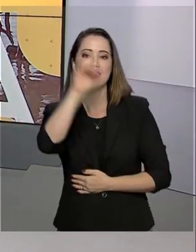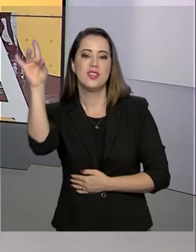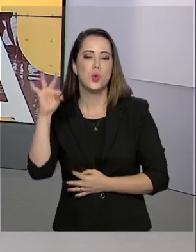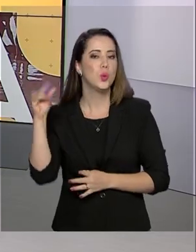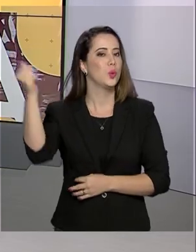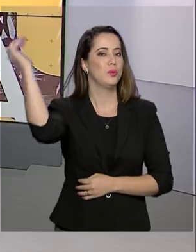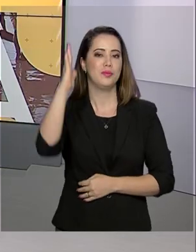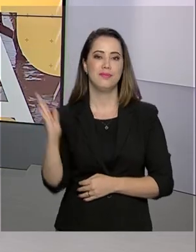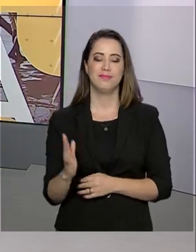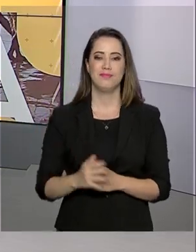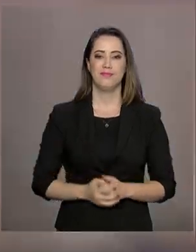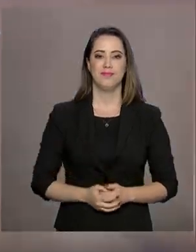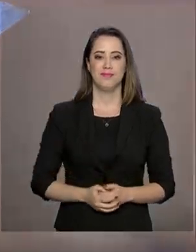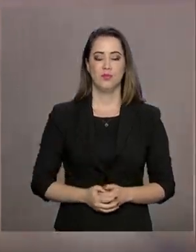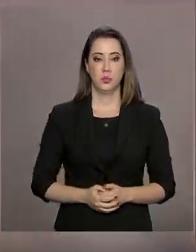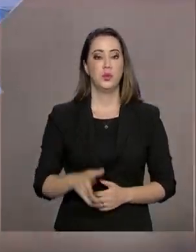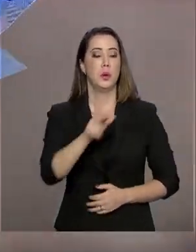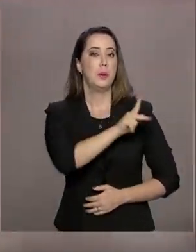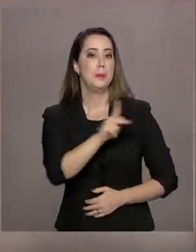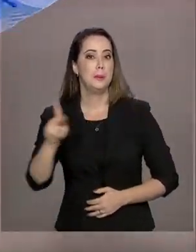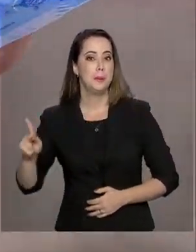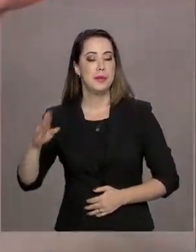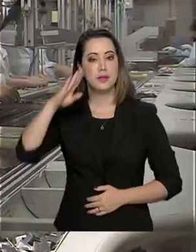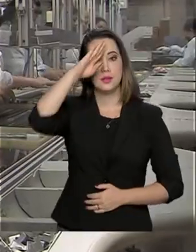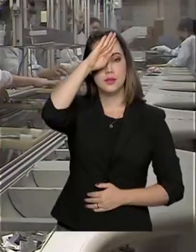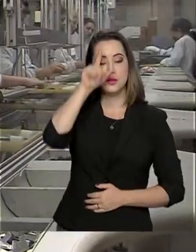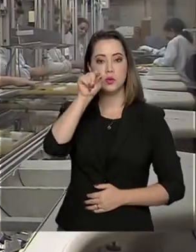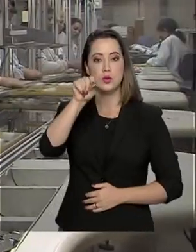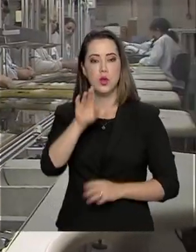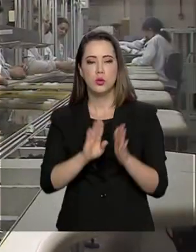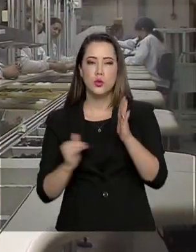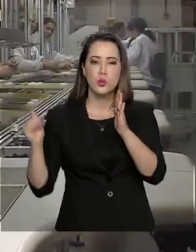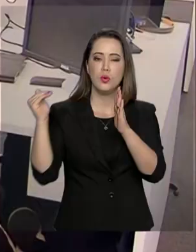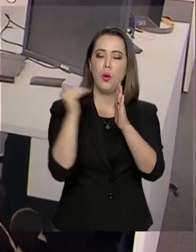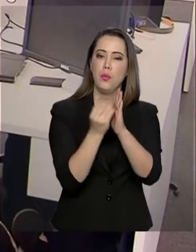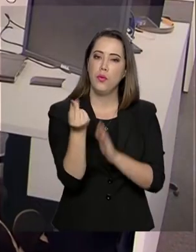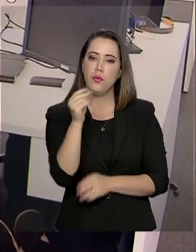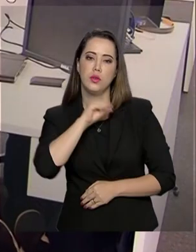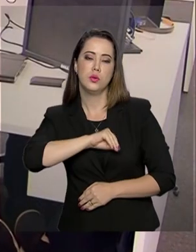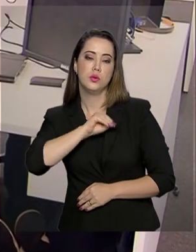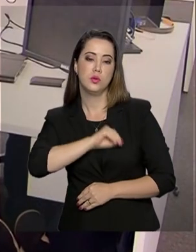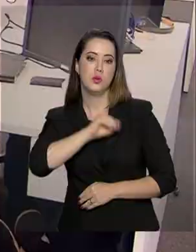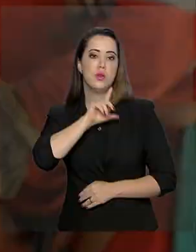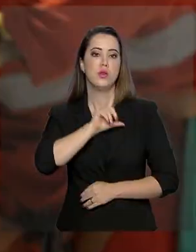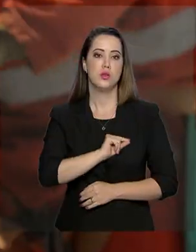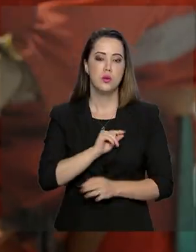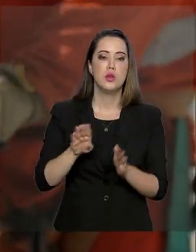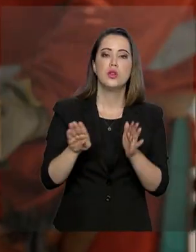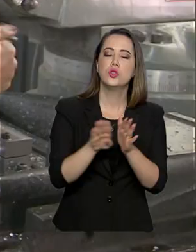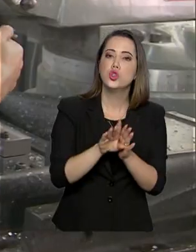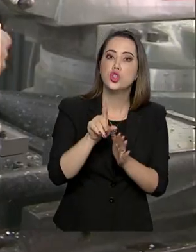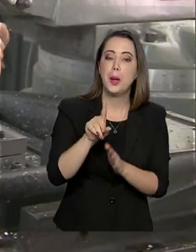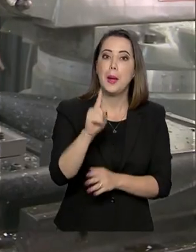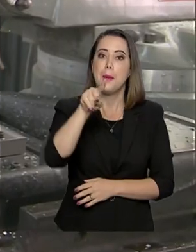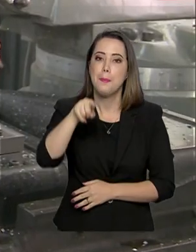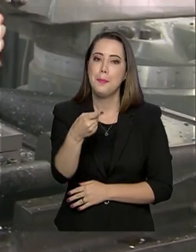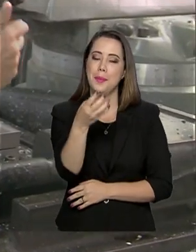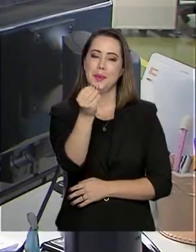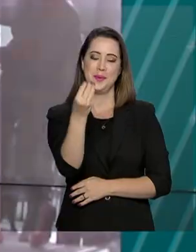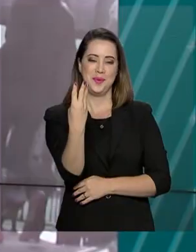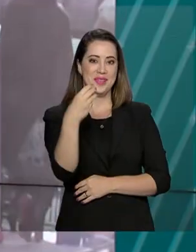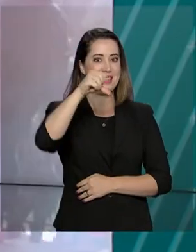todo o país. O presidente Jair Bolsonaro reajusta valor do salário mínimo, que chega a R$.039.